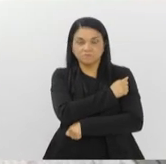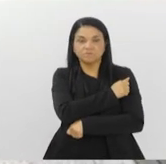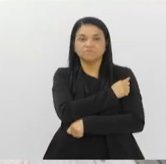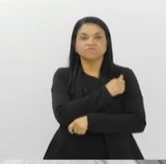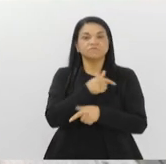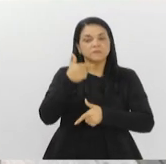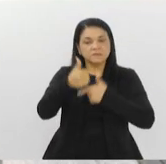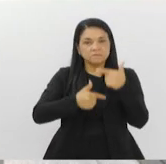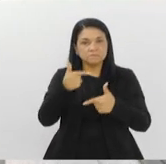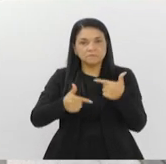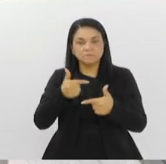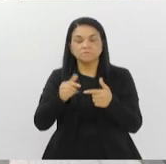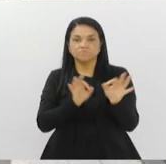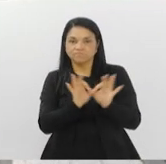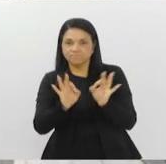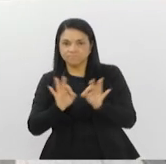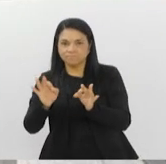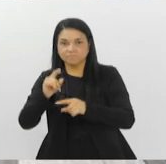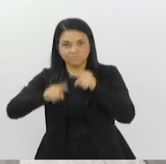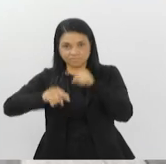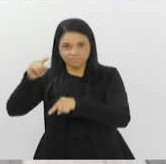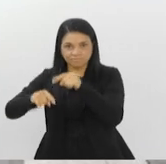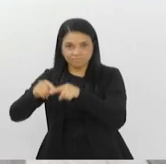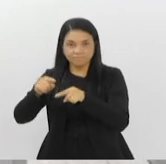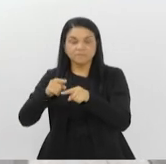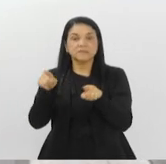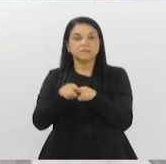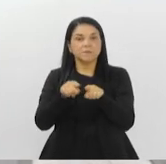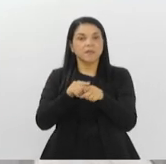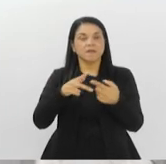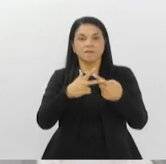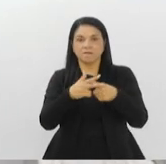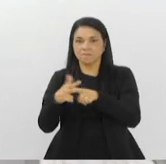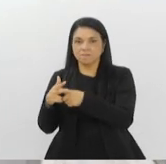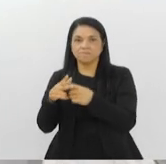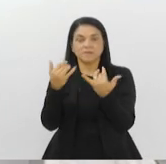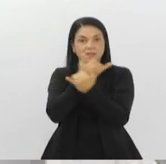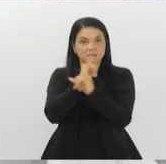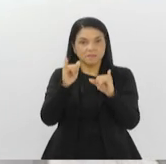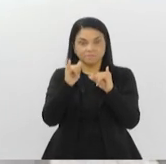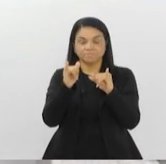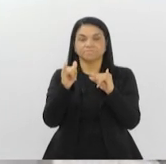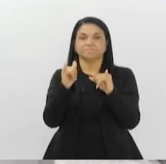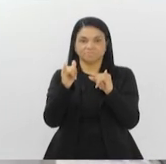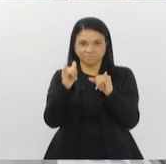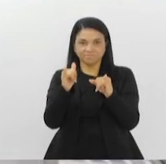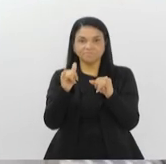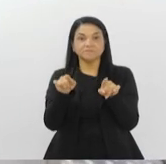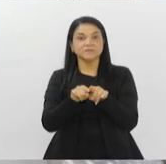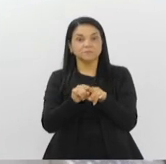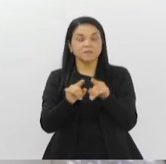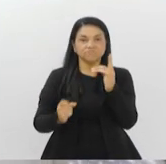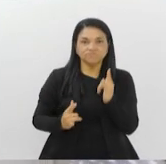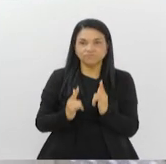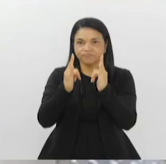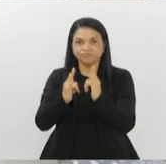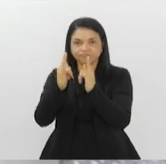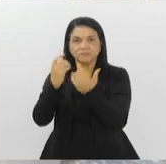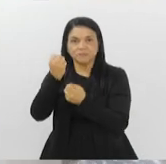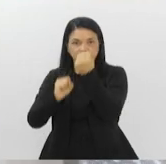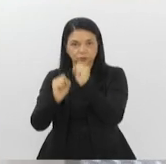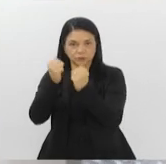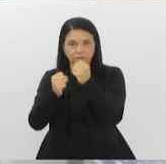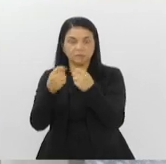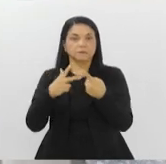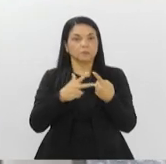operações de montagem e instalação de equipamentos e componentes elétricos de baixa e alta tensão, em plantas industriais e também